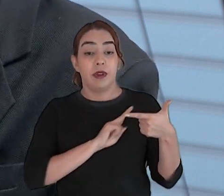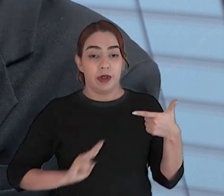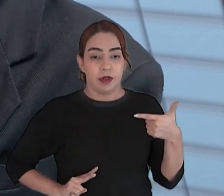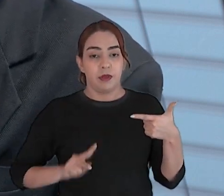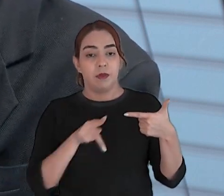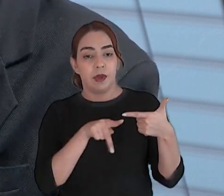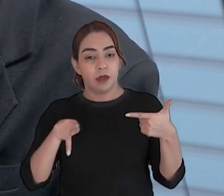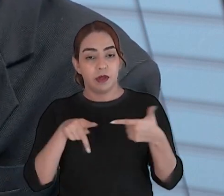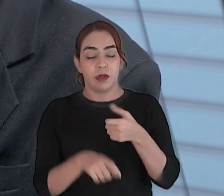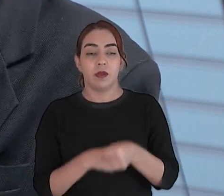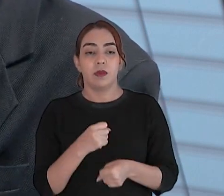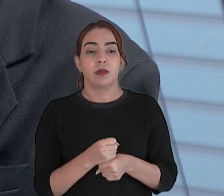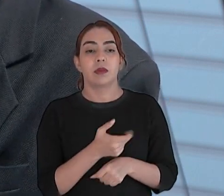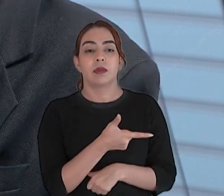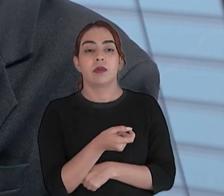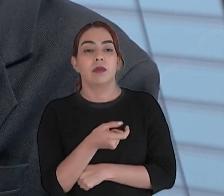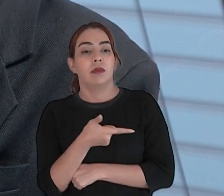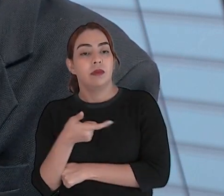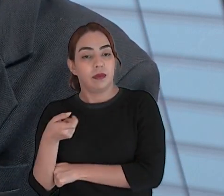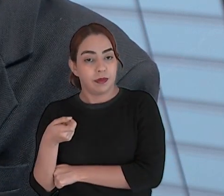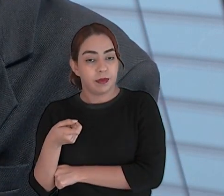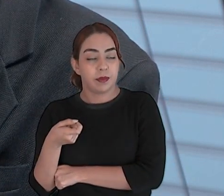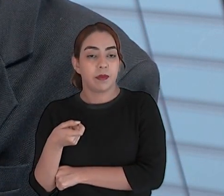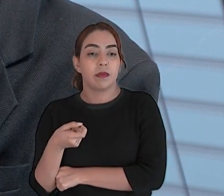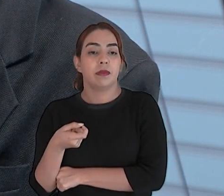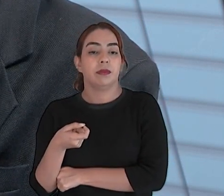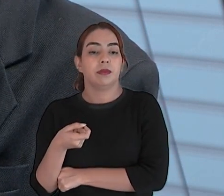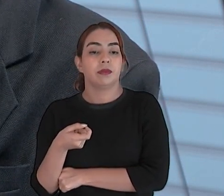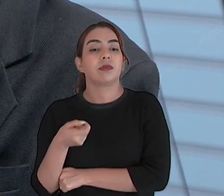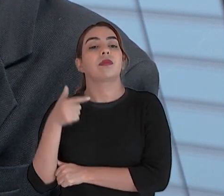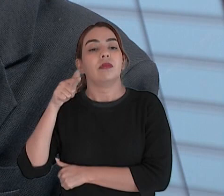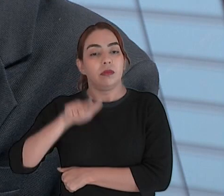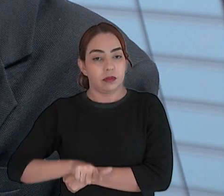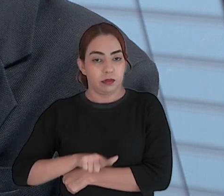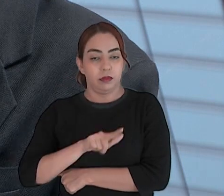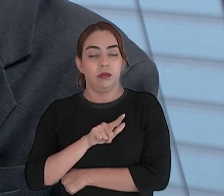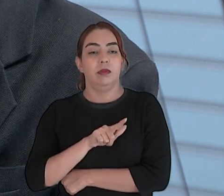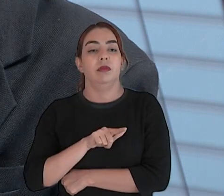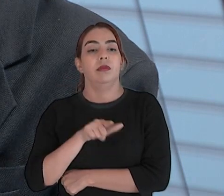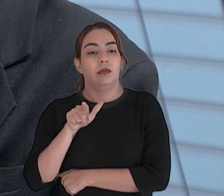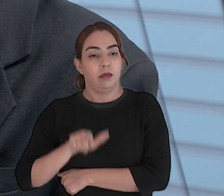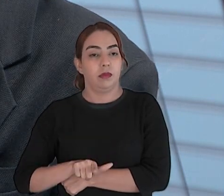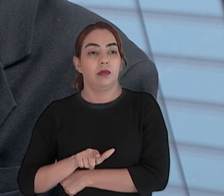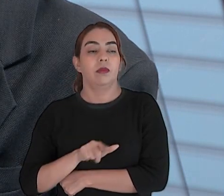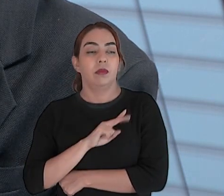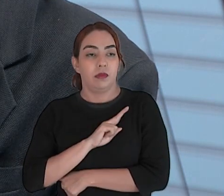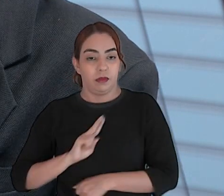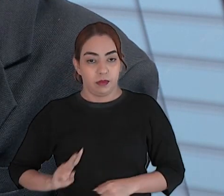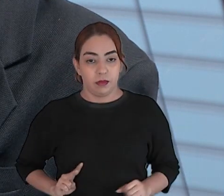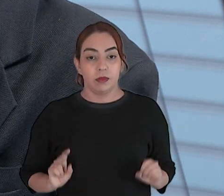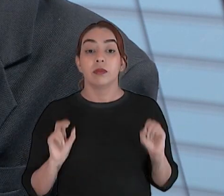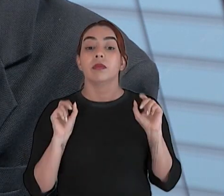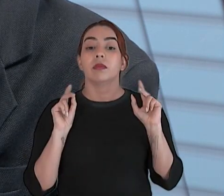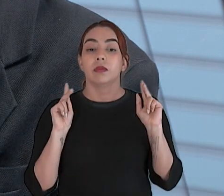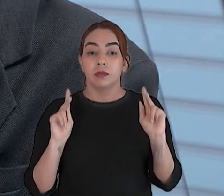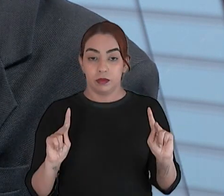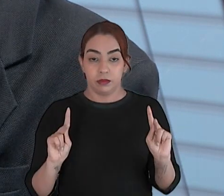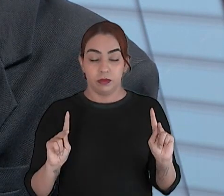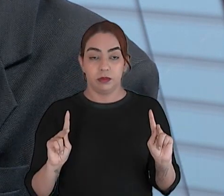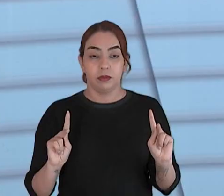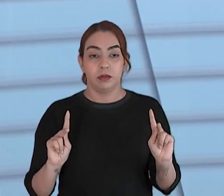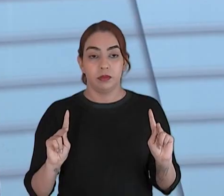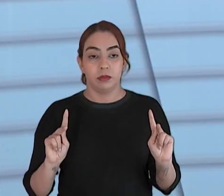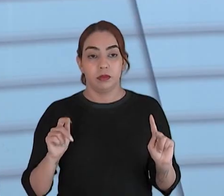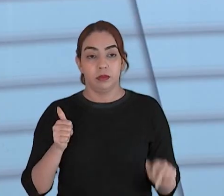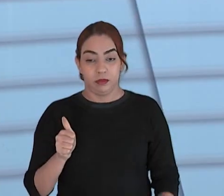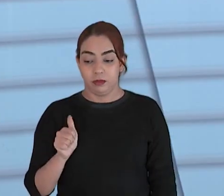2020. Aí, em 2020, a gente foi reeleito, vereador, primeiramente. Aí, subi de 13, 401, para